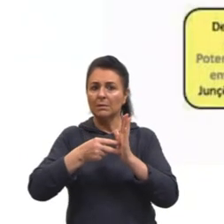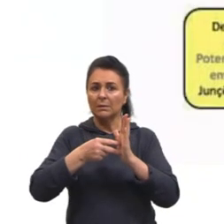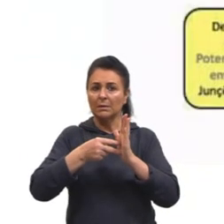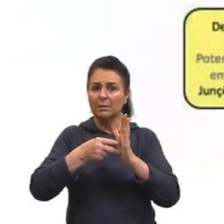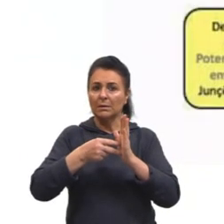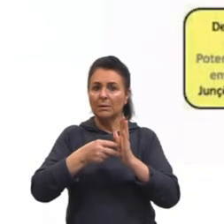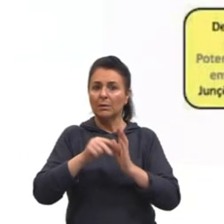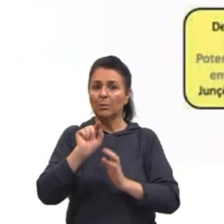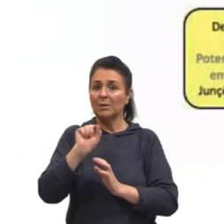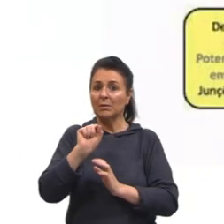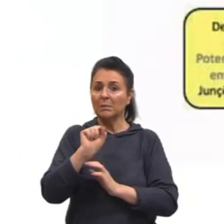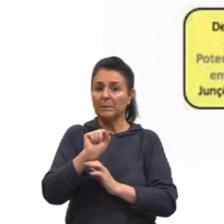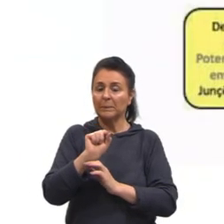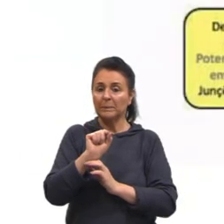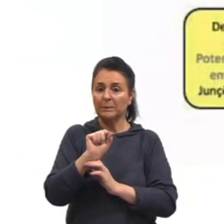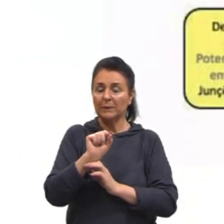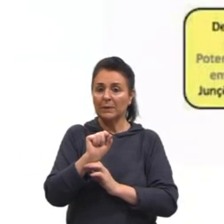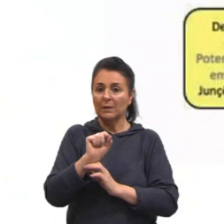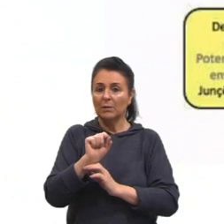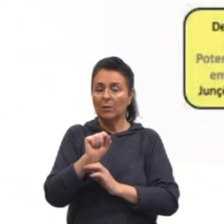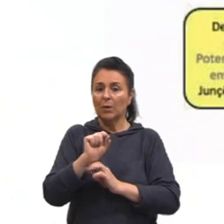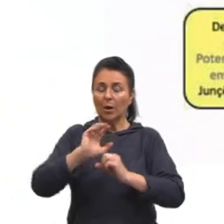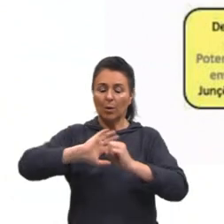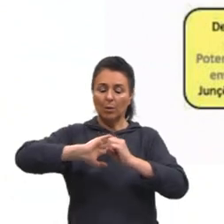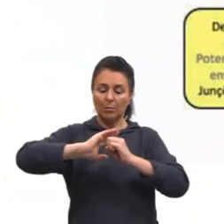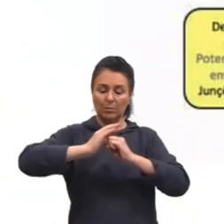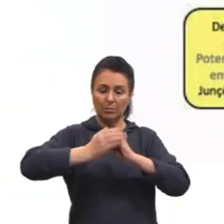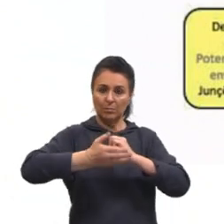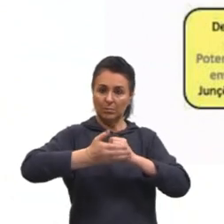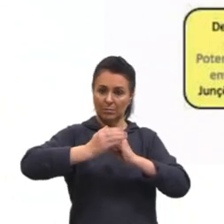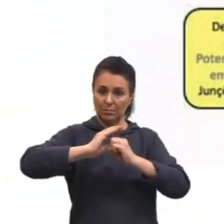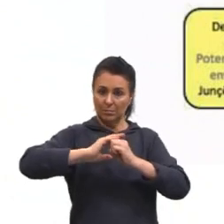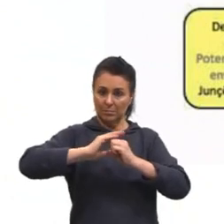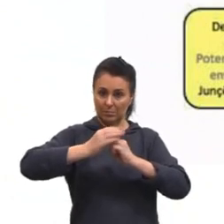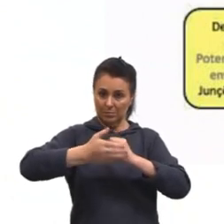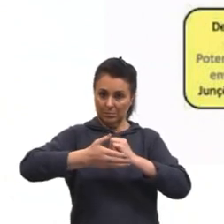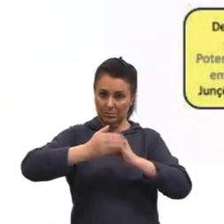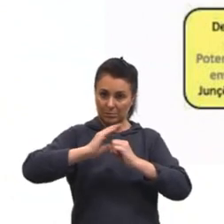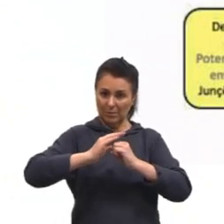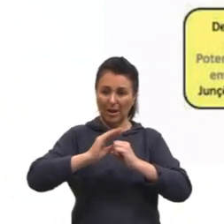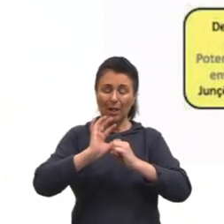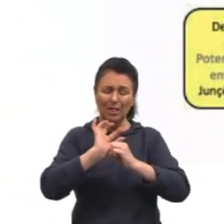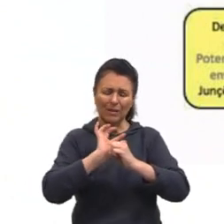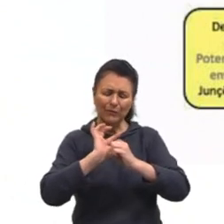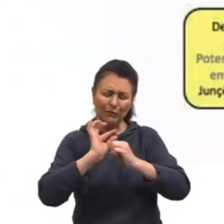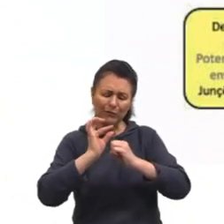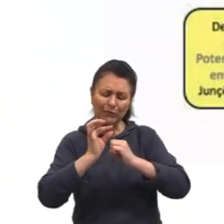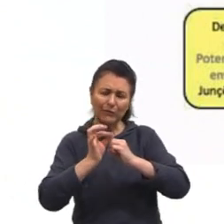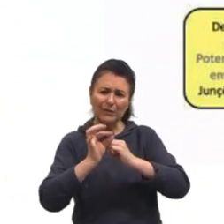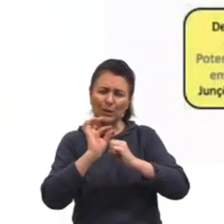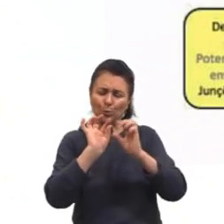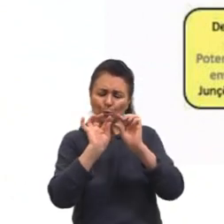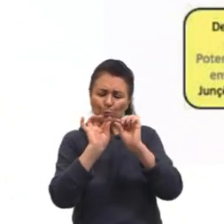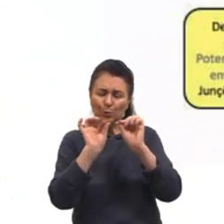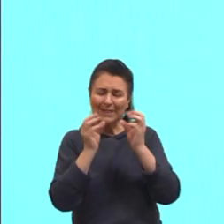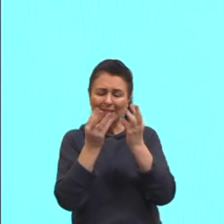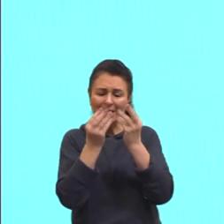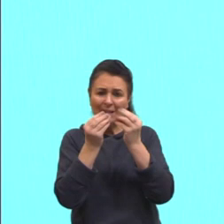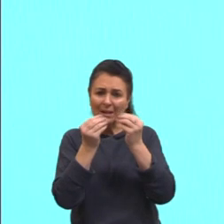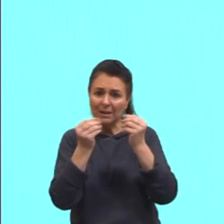O que é? Revestimento membranoso, muito fino da célula, que separa o meio